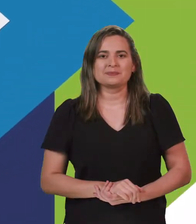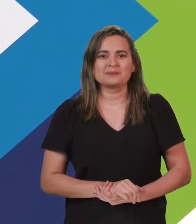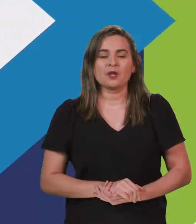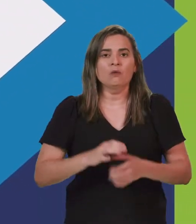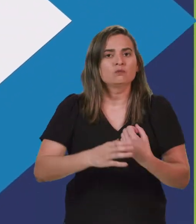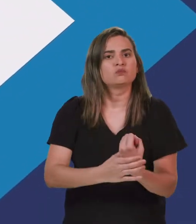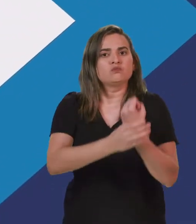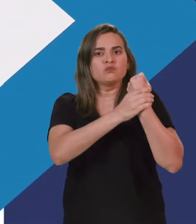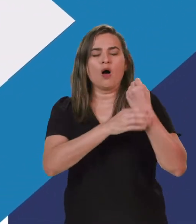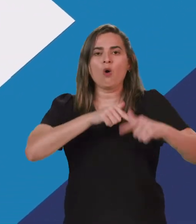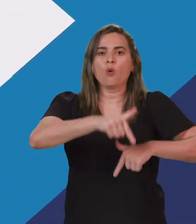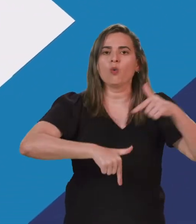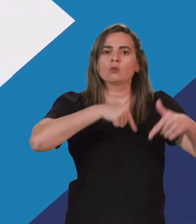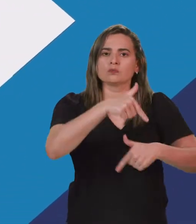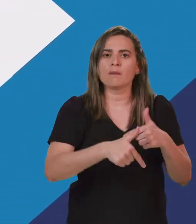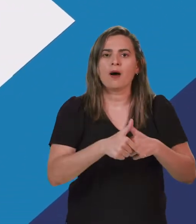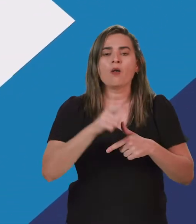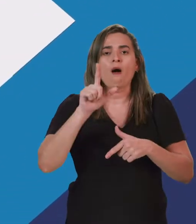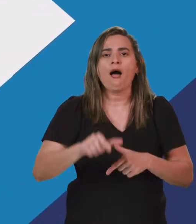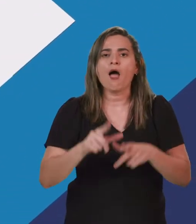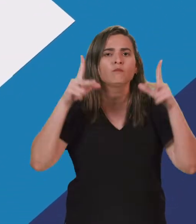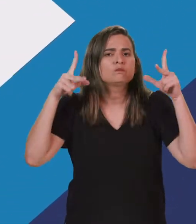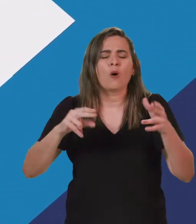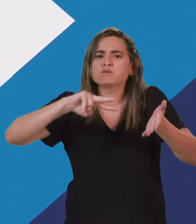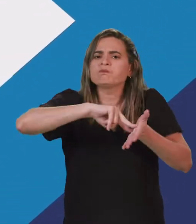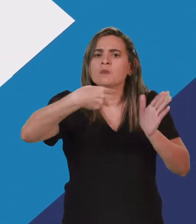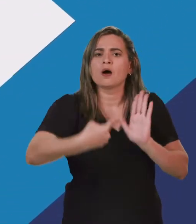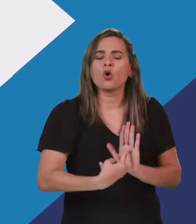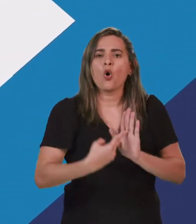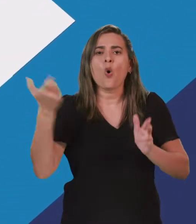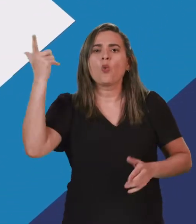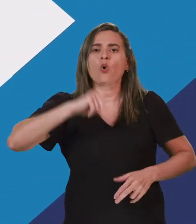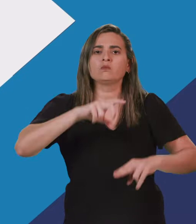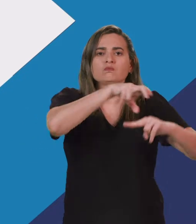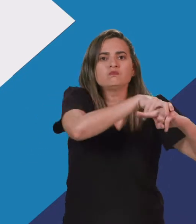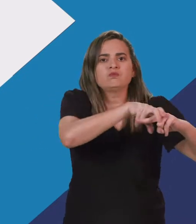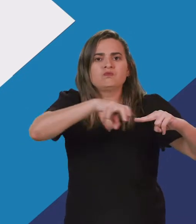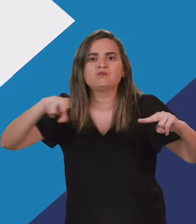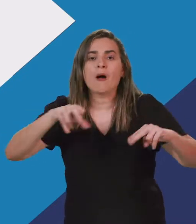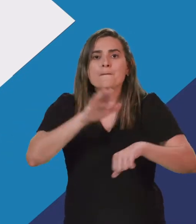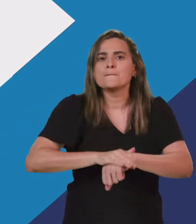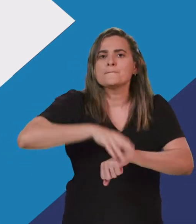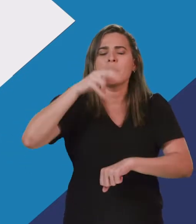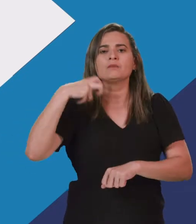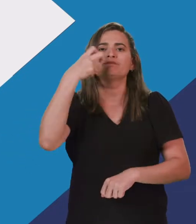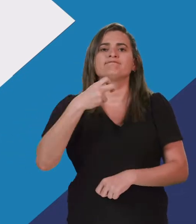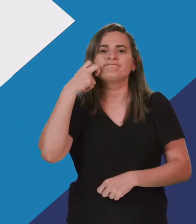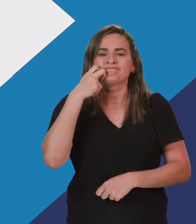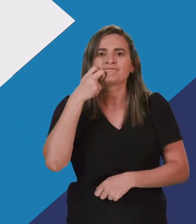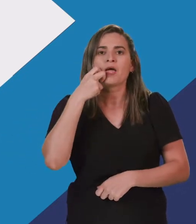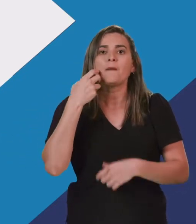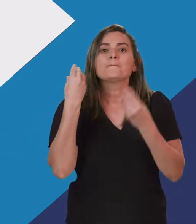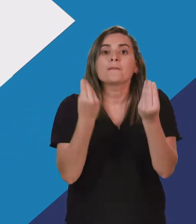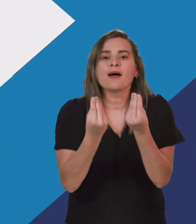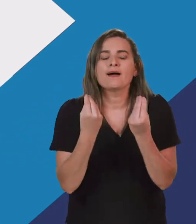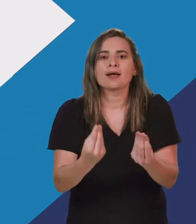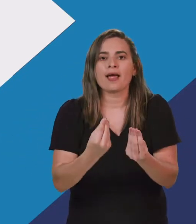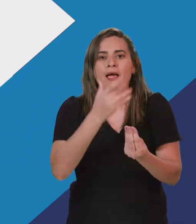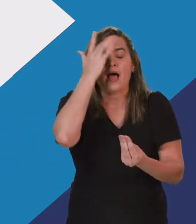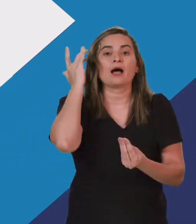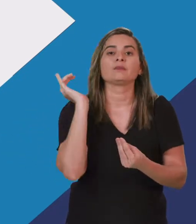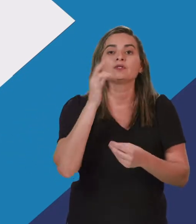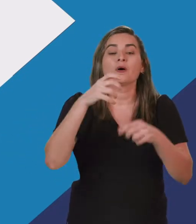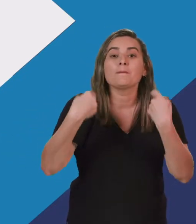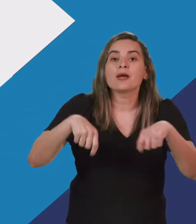Defender o trabalhador é conseguir implantar novas linhas de trem na região metropolitana de Natal para oferecer um transporte